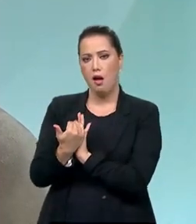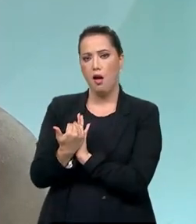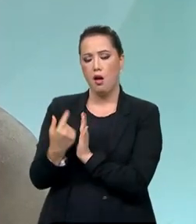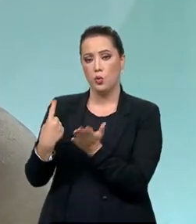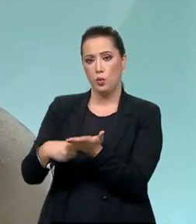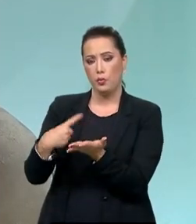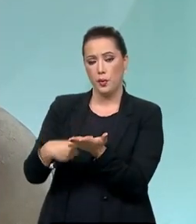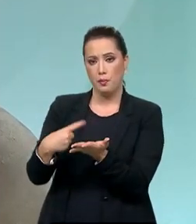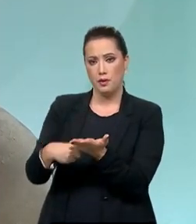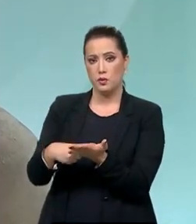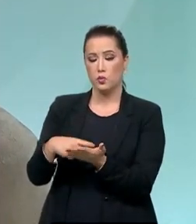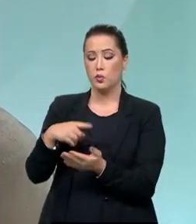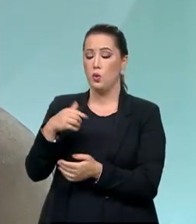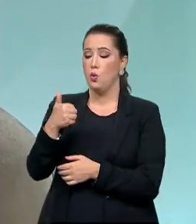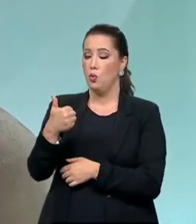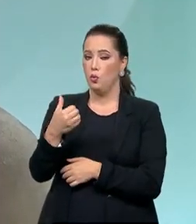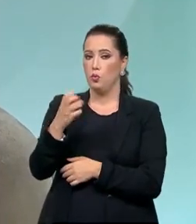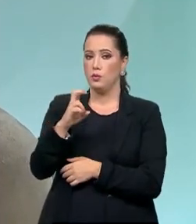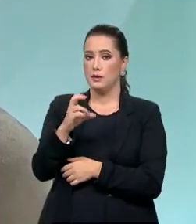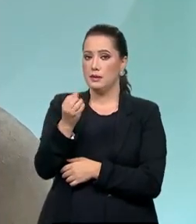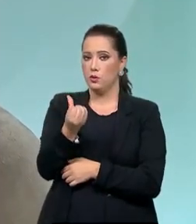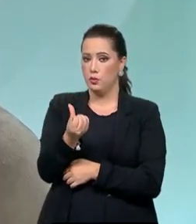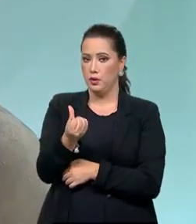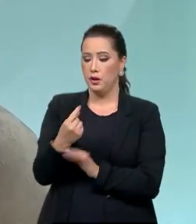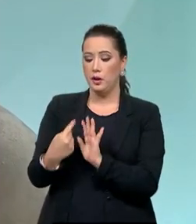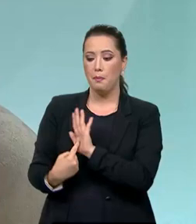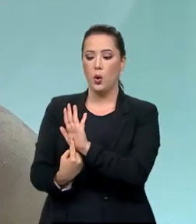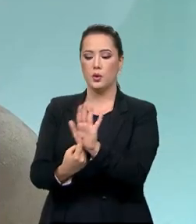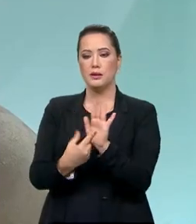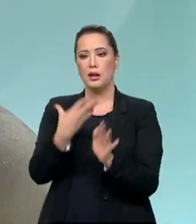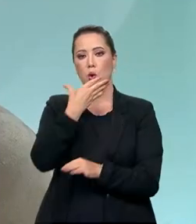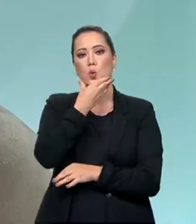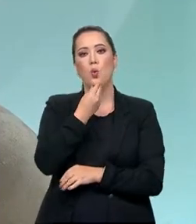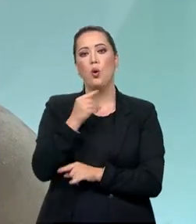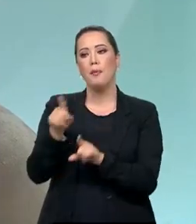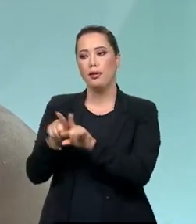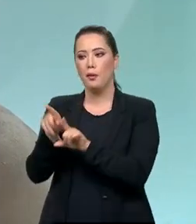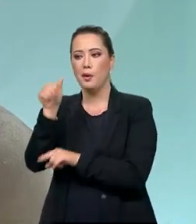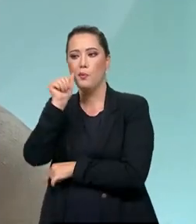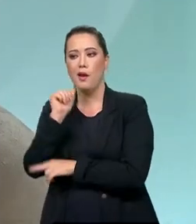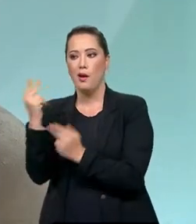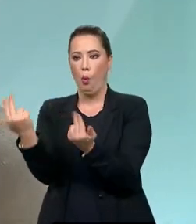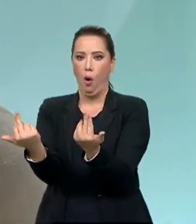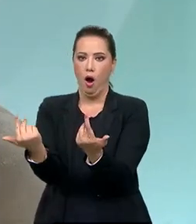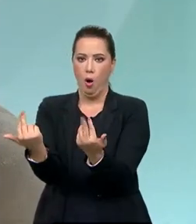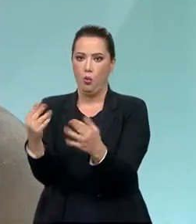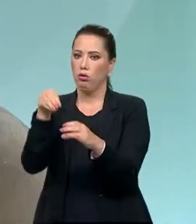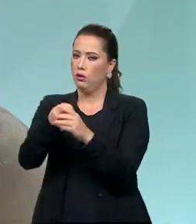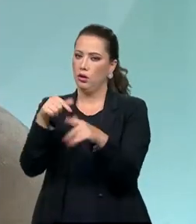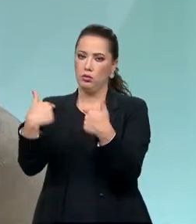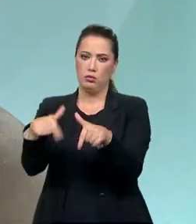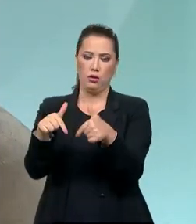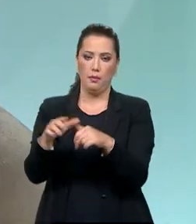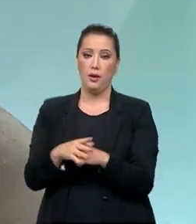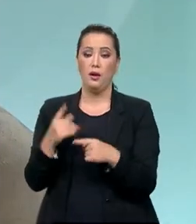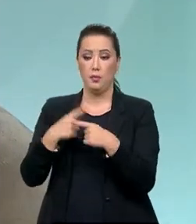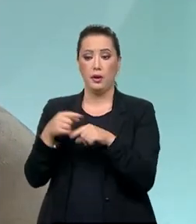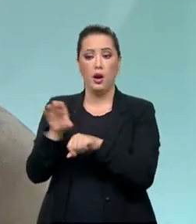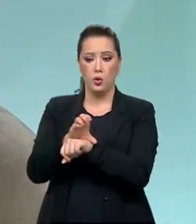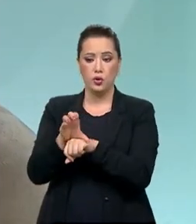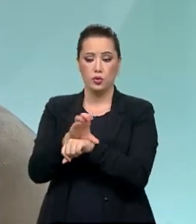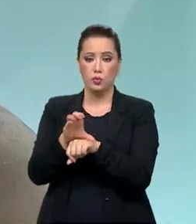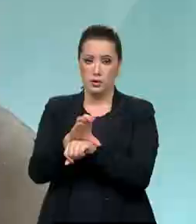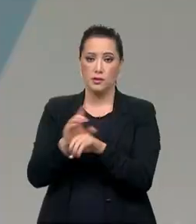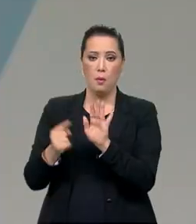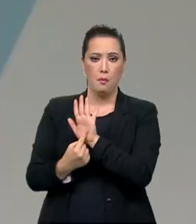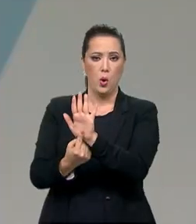Convenção 156, que fala que homem e mulher são iguais no ambiente laboral. Porque a nossa Constituição também fala, no artigo 226.5,